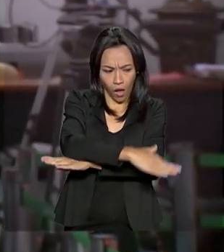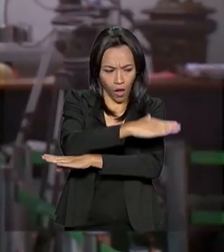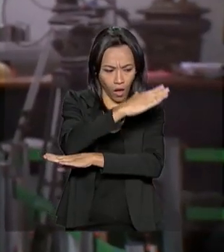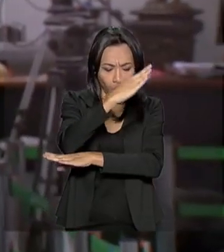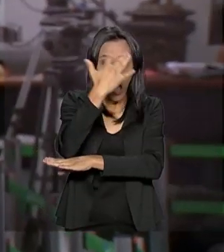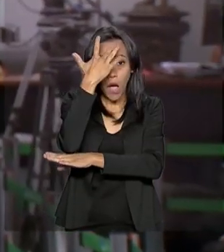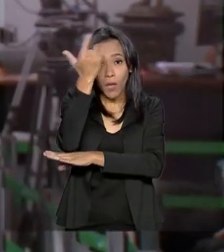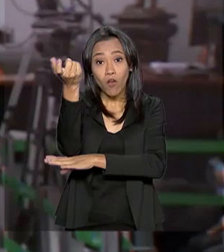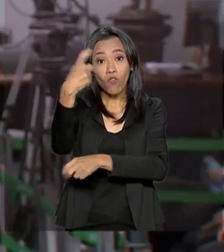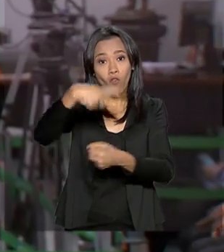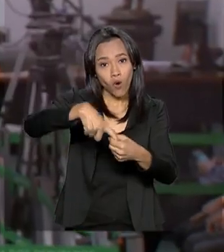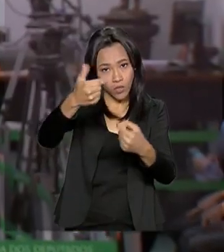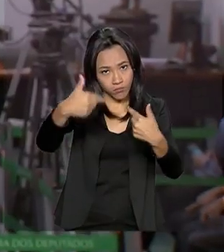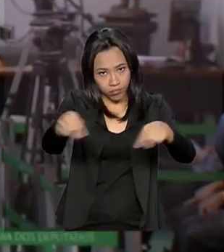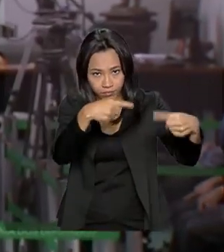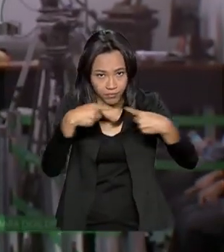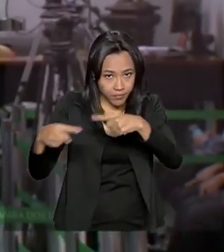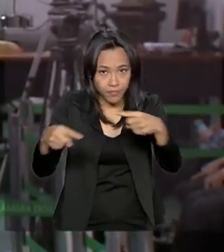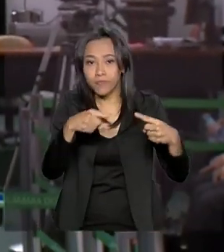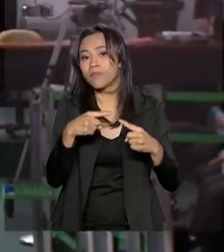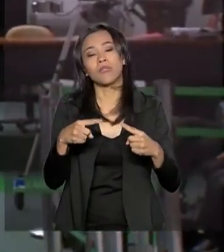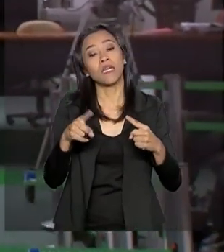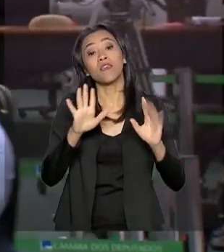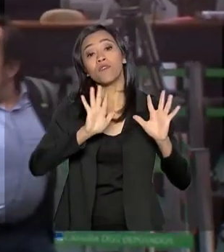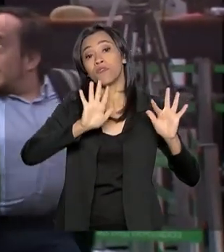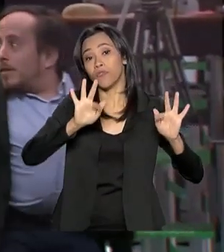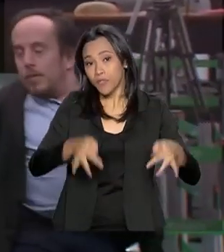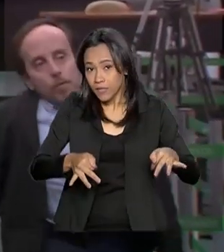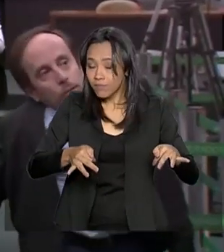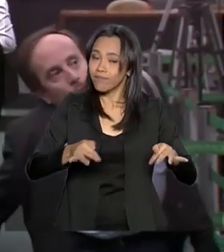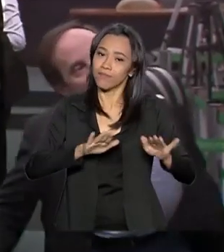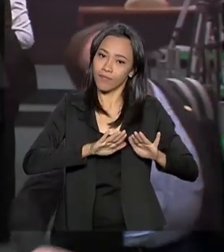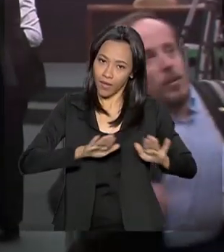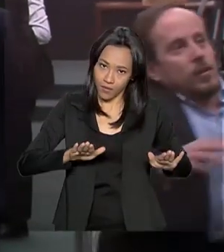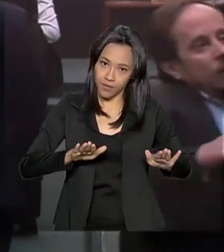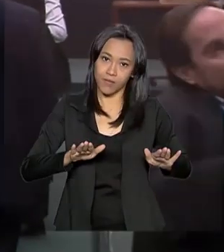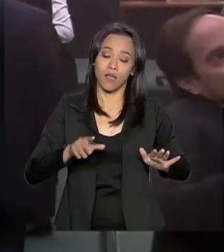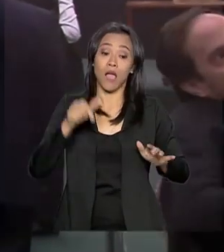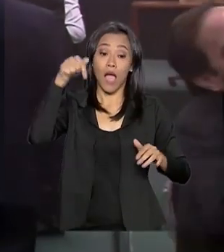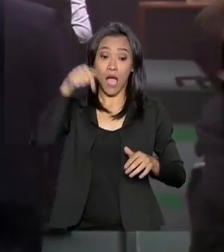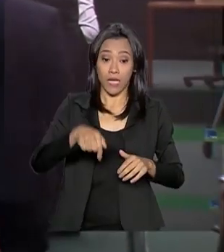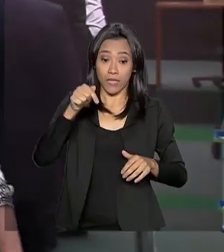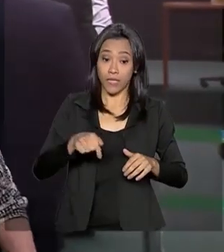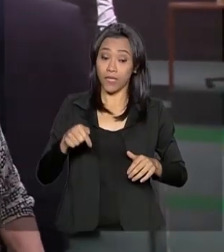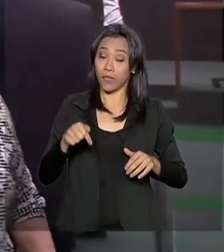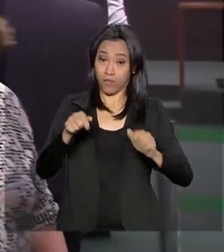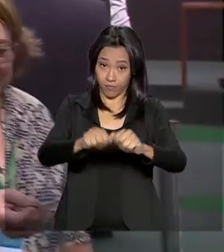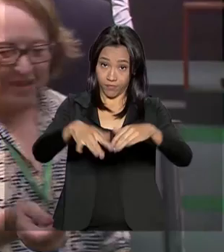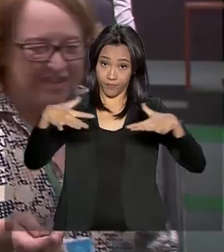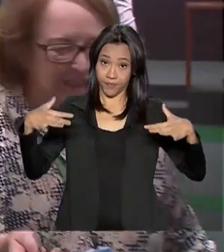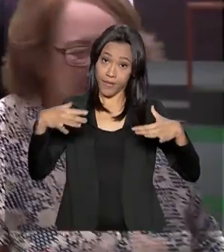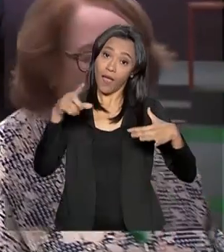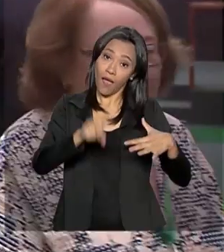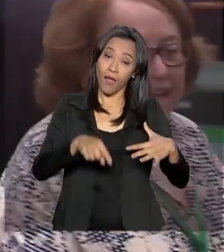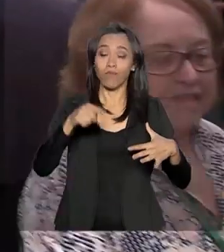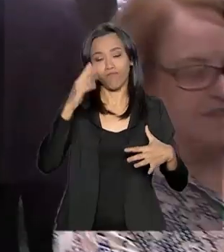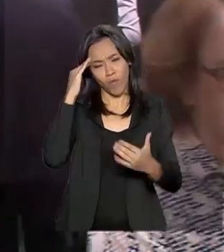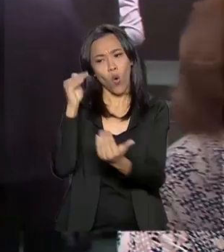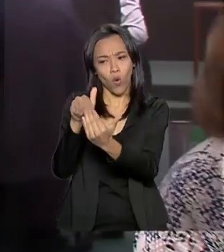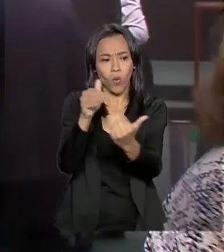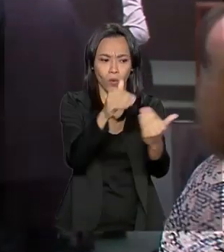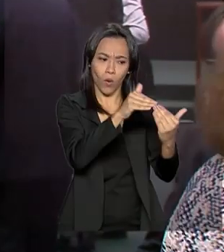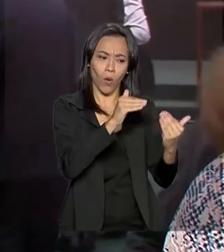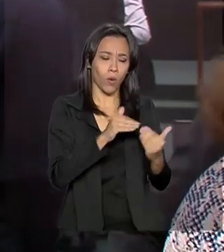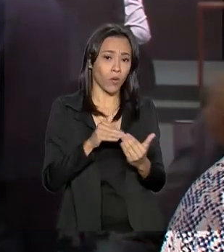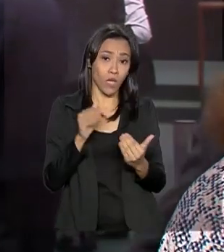retomado amanhã, quando deve-se encerrar essa fase de discussão. Aqui no colegiado é consenso entre os parlamentares que essa votação